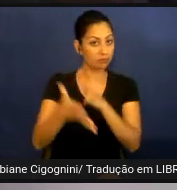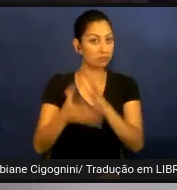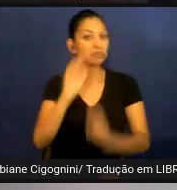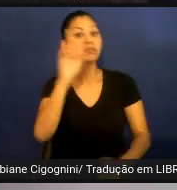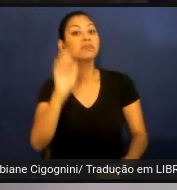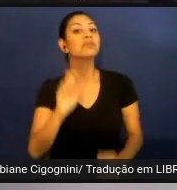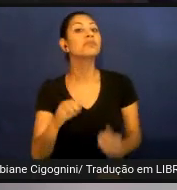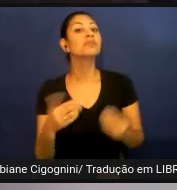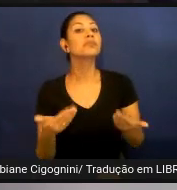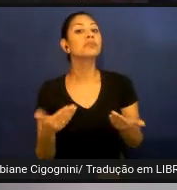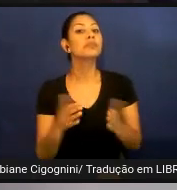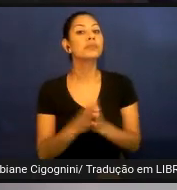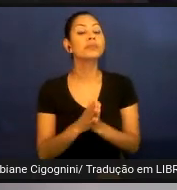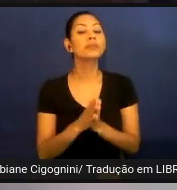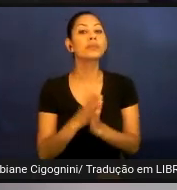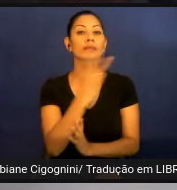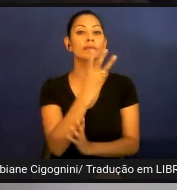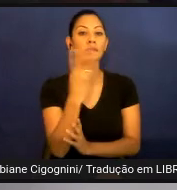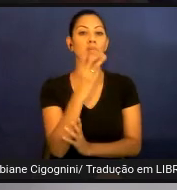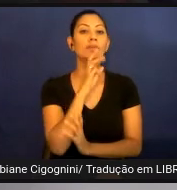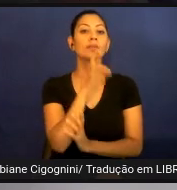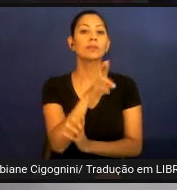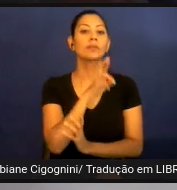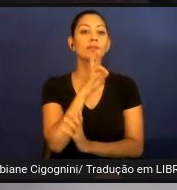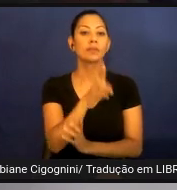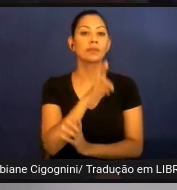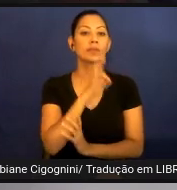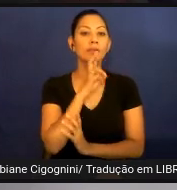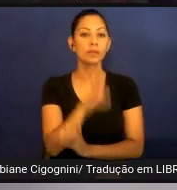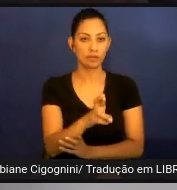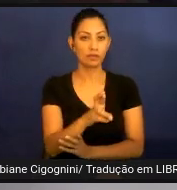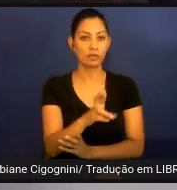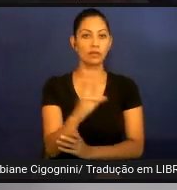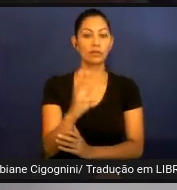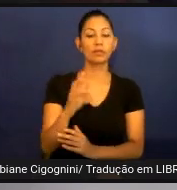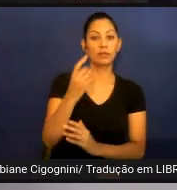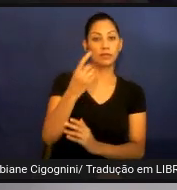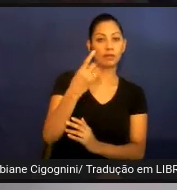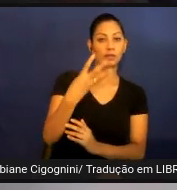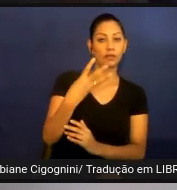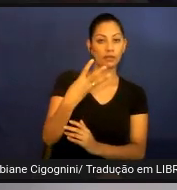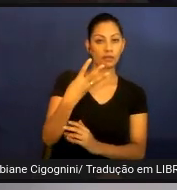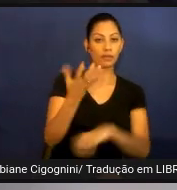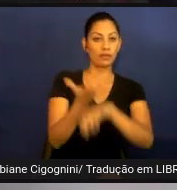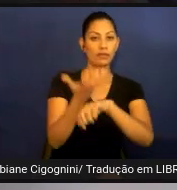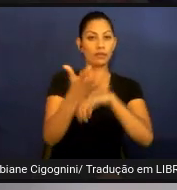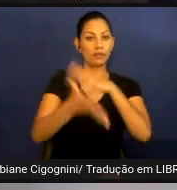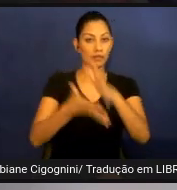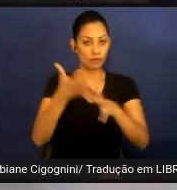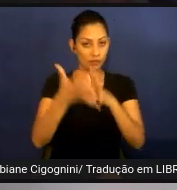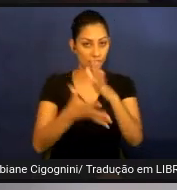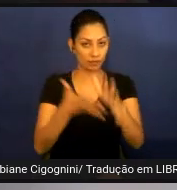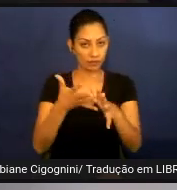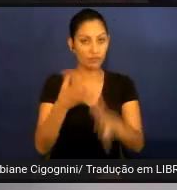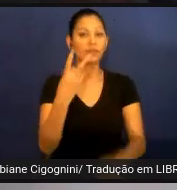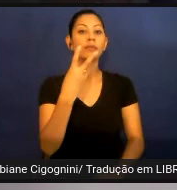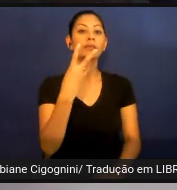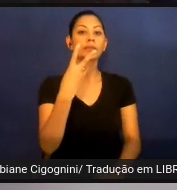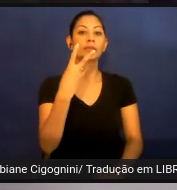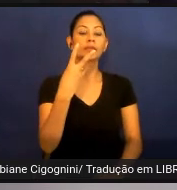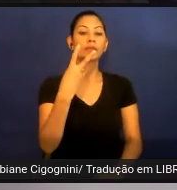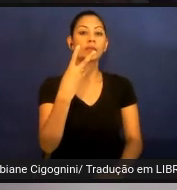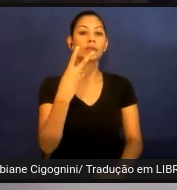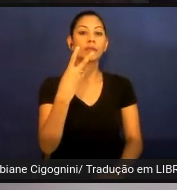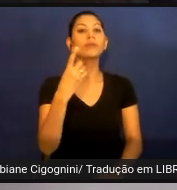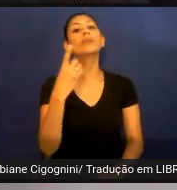Tivemos 33 respostas sendo 13 da turma de libras e 20 da turma sendo 13 da turma